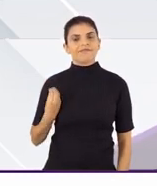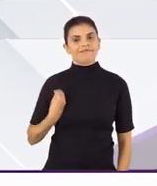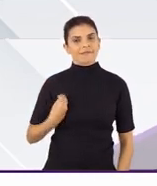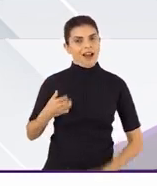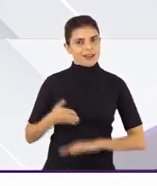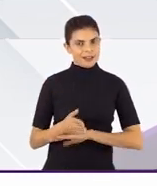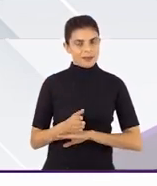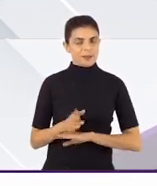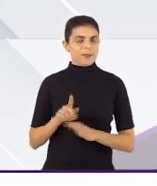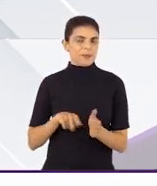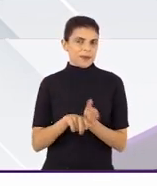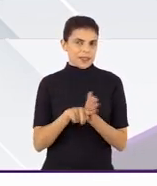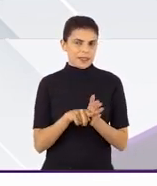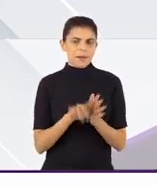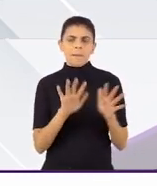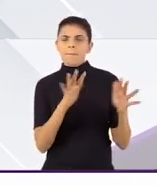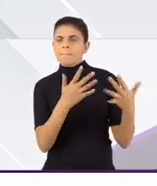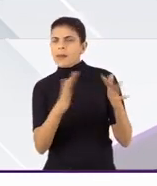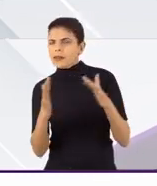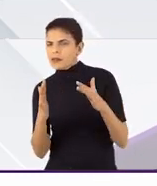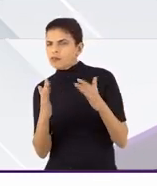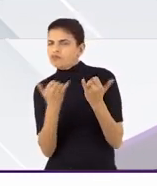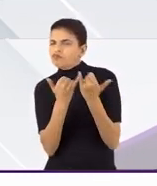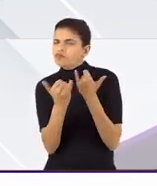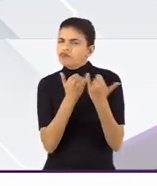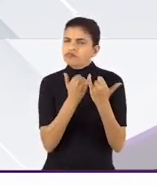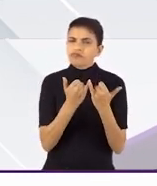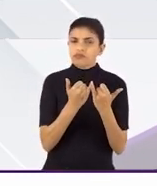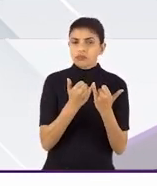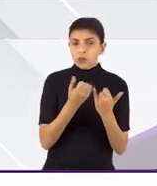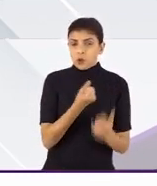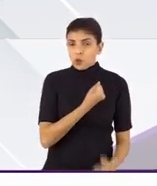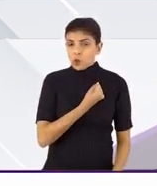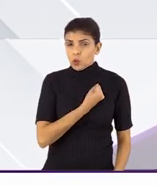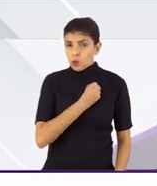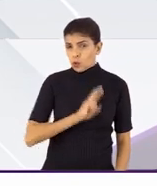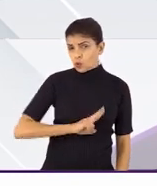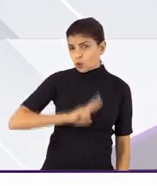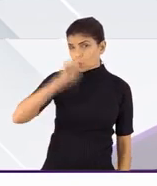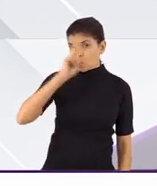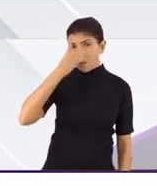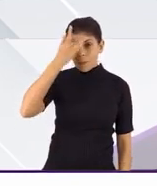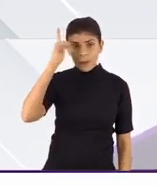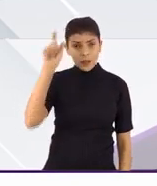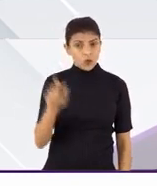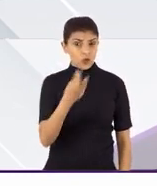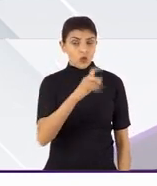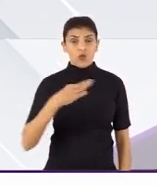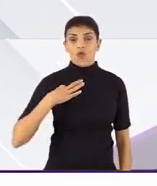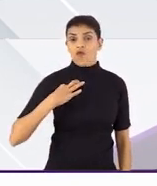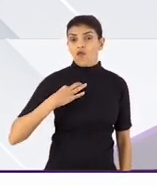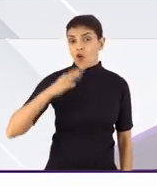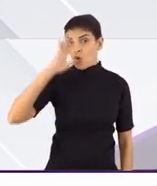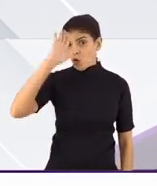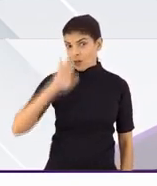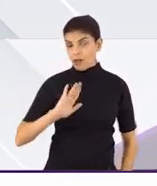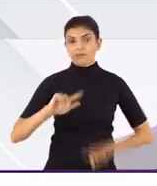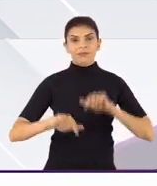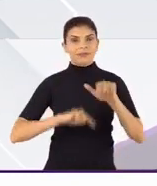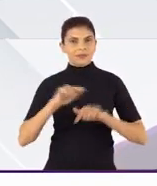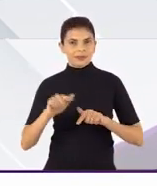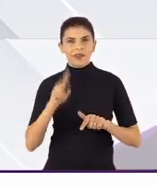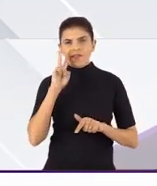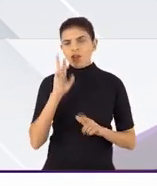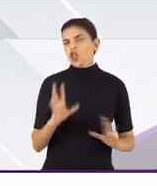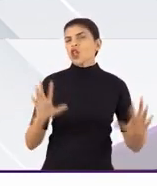E aqui, no número aproximado de pessoas que são voluntárias para atuar nesse sistema.